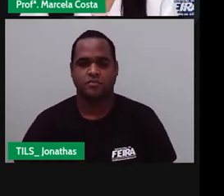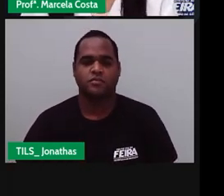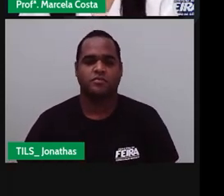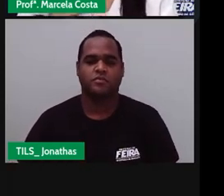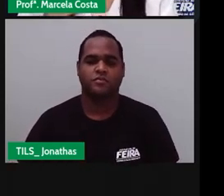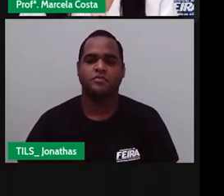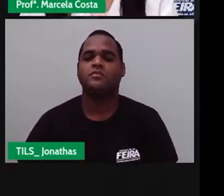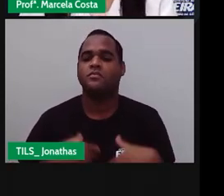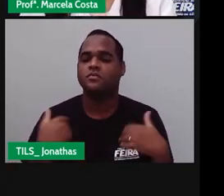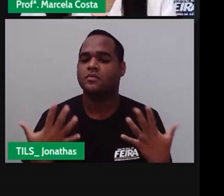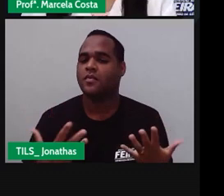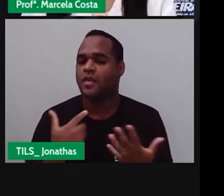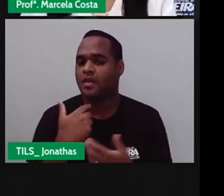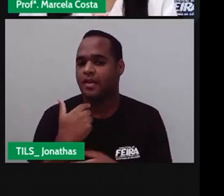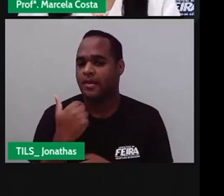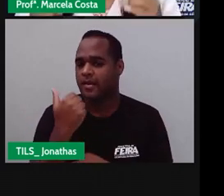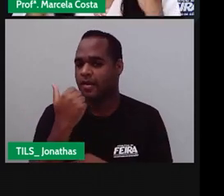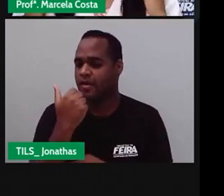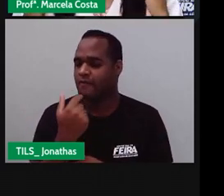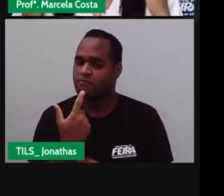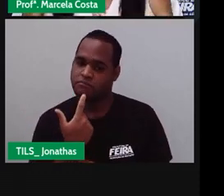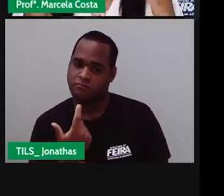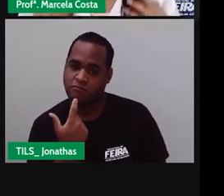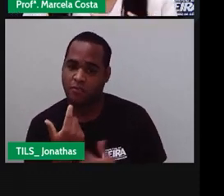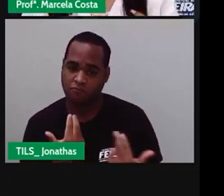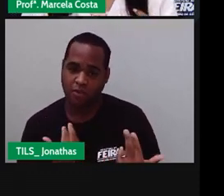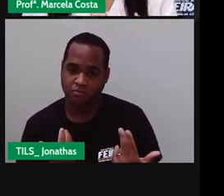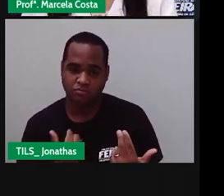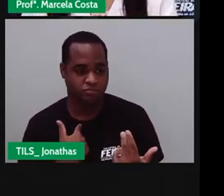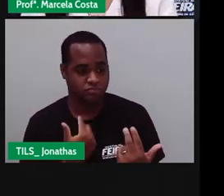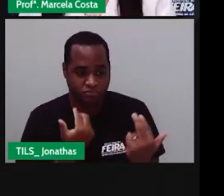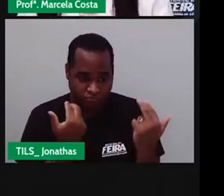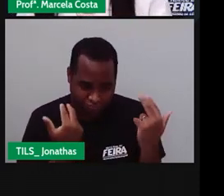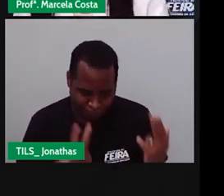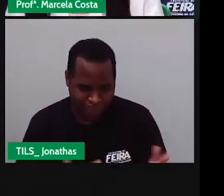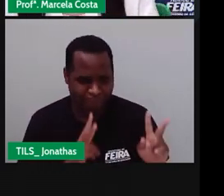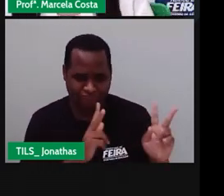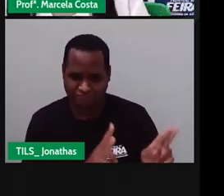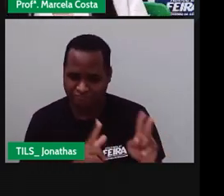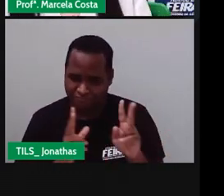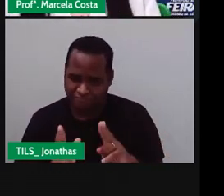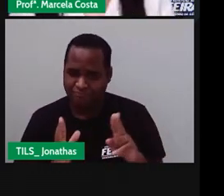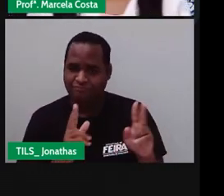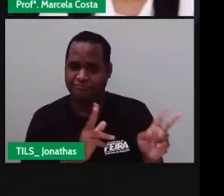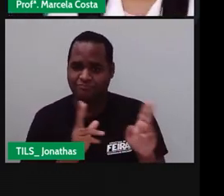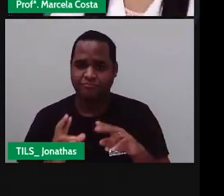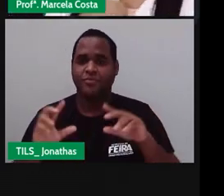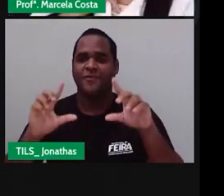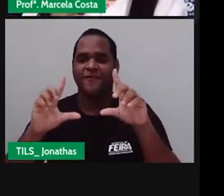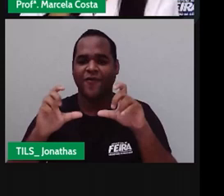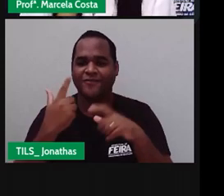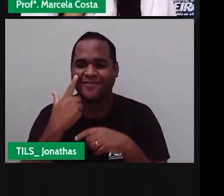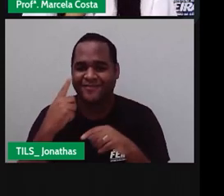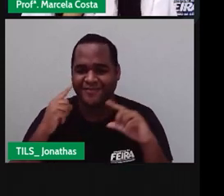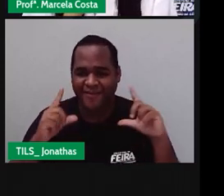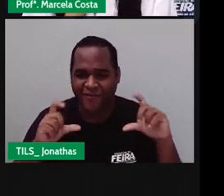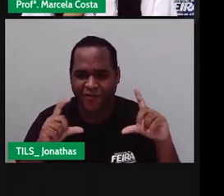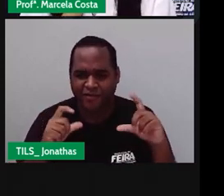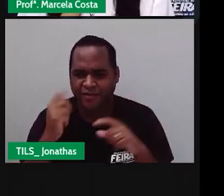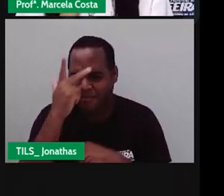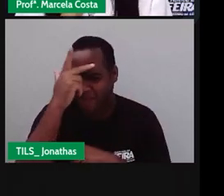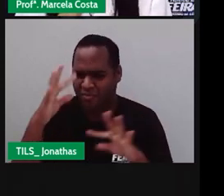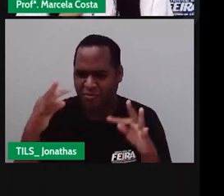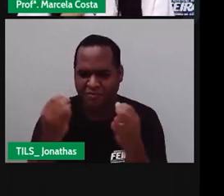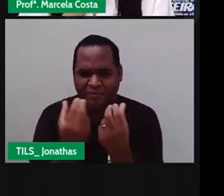Que falasse Como você fala Que fosse exatamente igual Assim como está mostrando Aqui nessas imagens Já pensou?